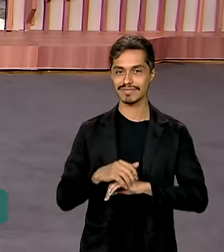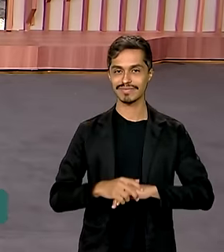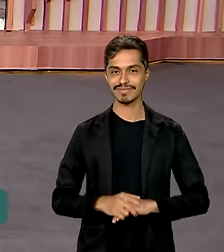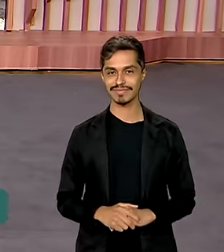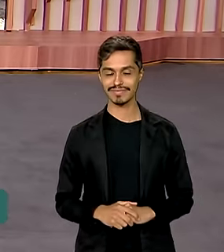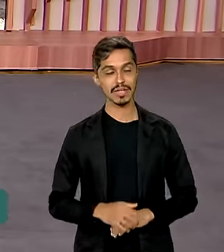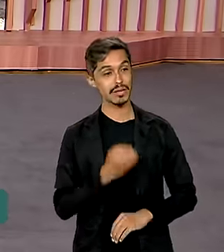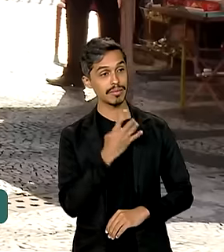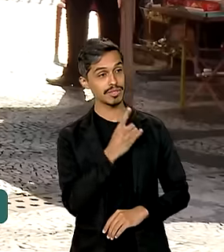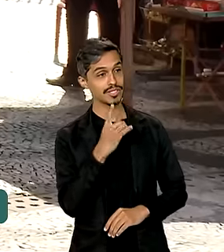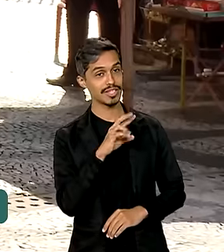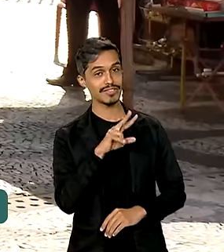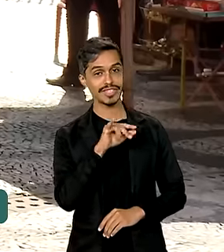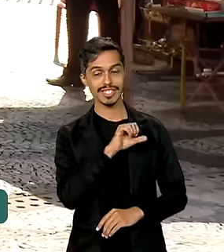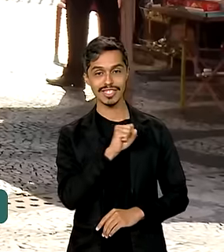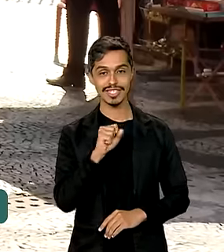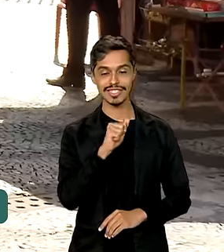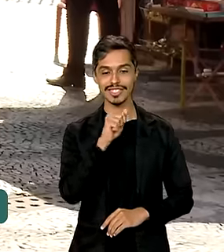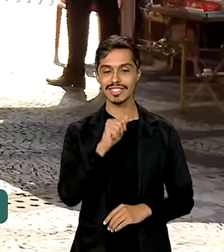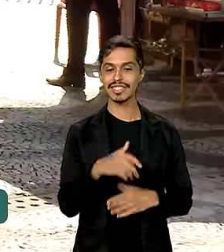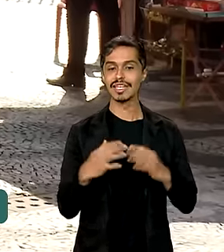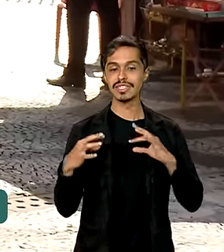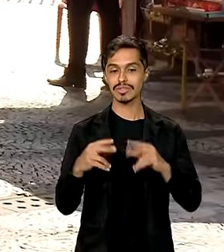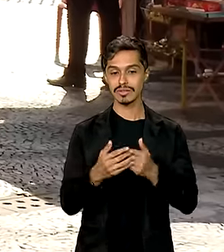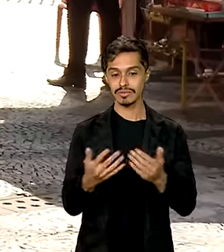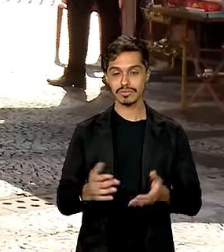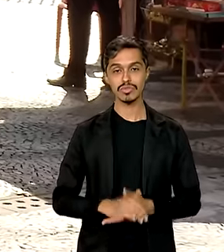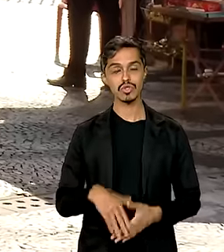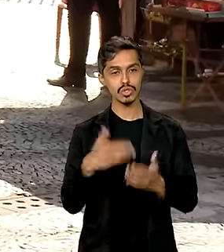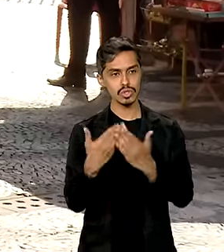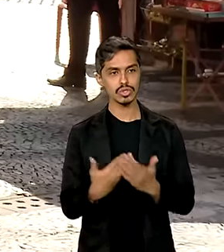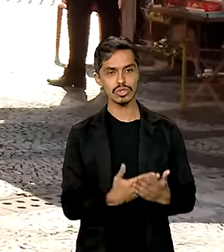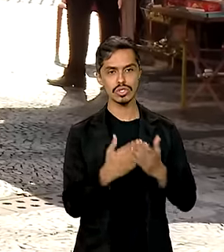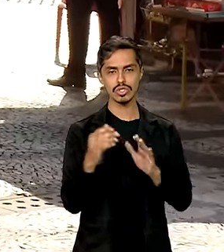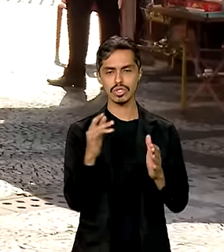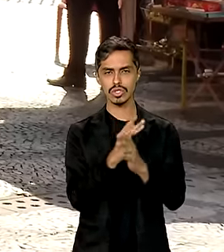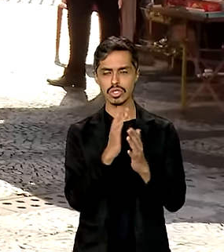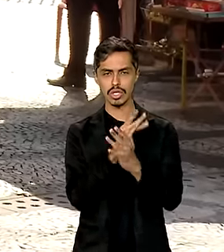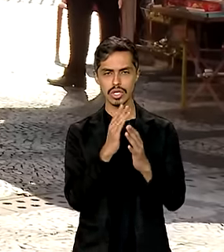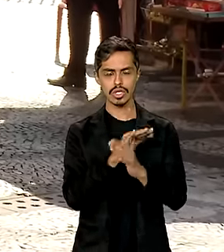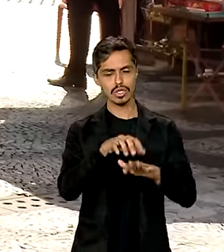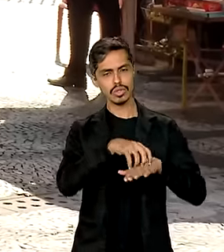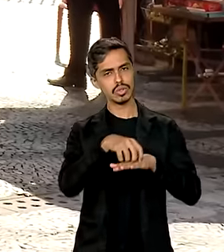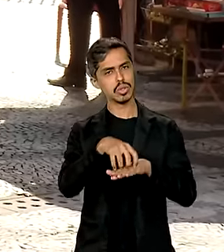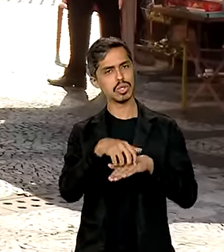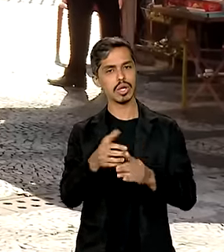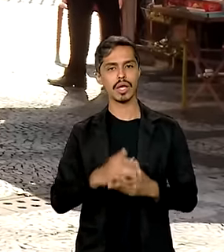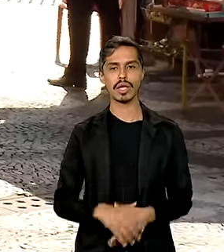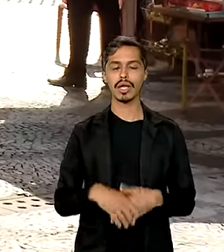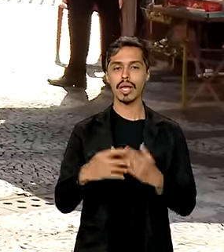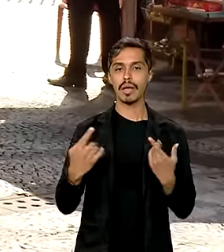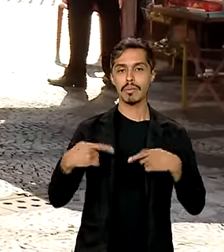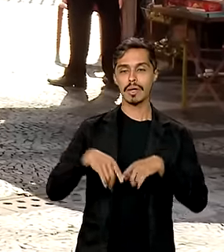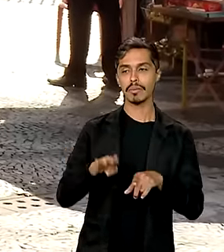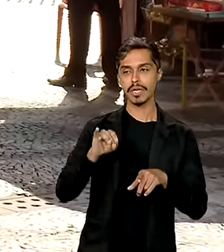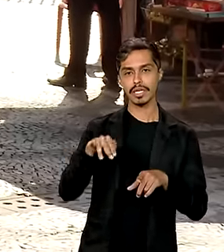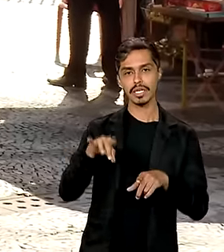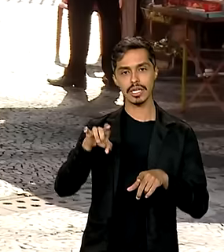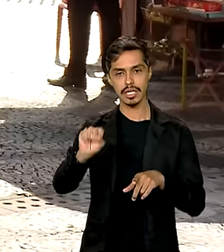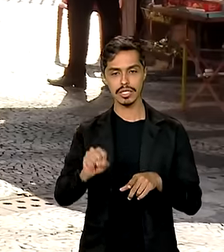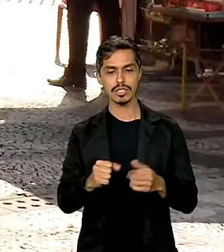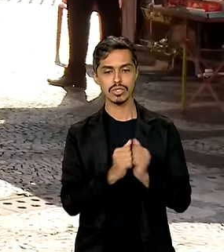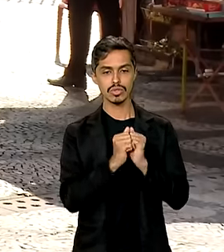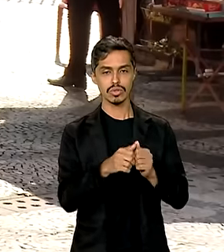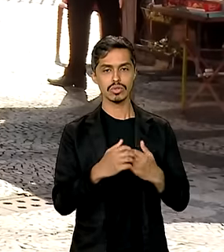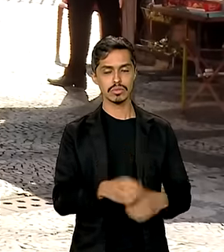Bom dia, Vanessa. Bom dia a todos. O estudo de mobilidade urbana é fruto de uma parceria do BNDES com o Ministério das